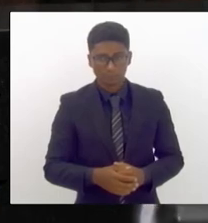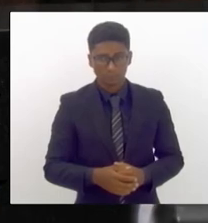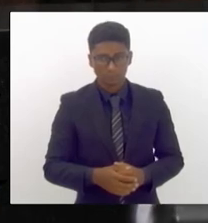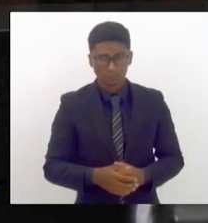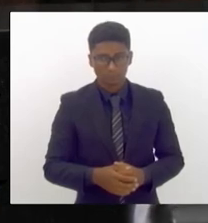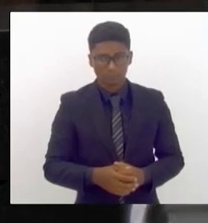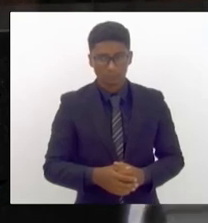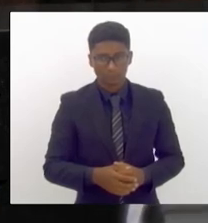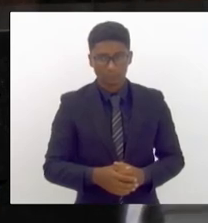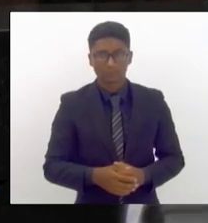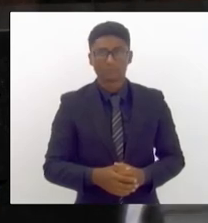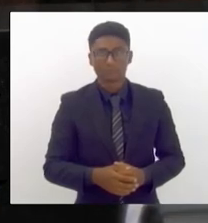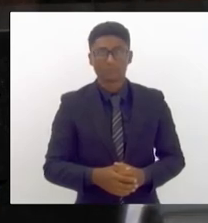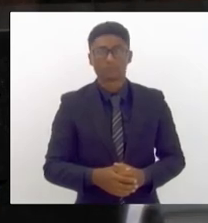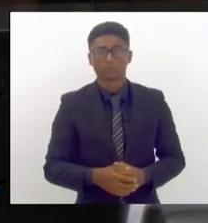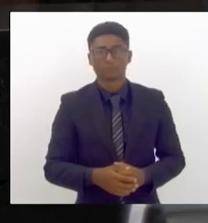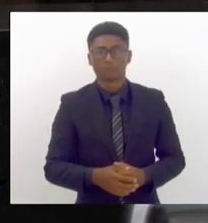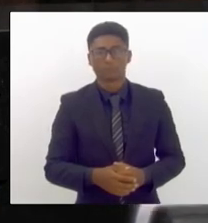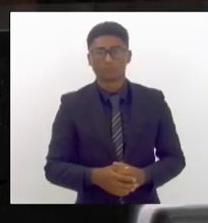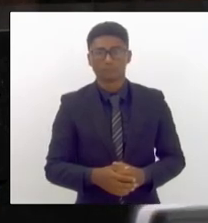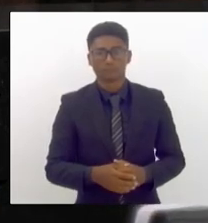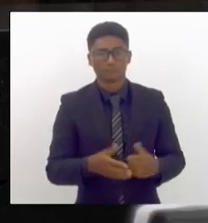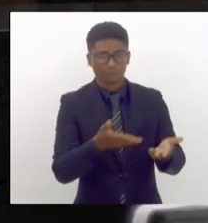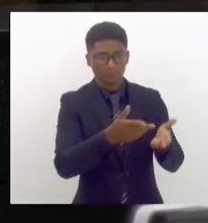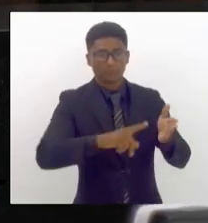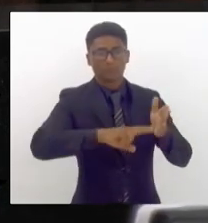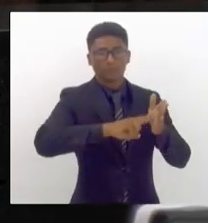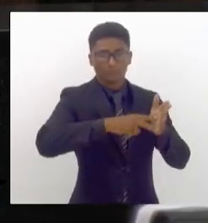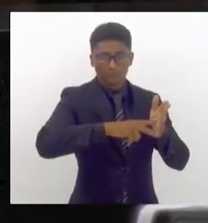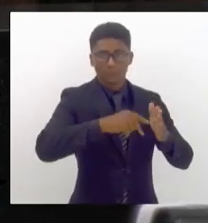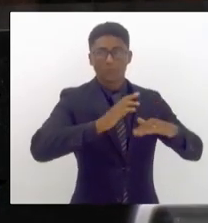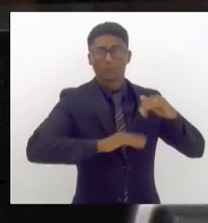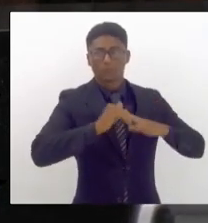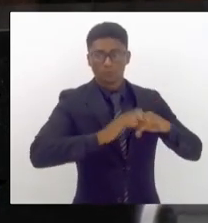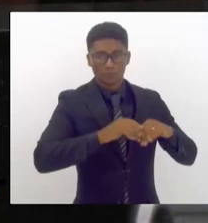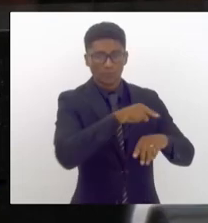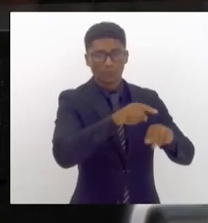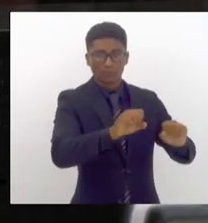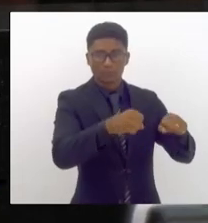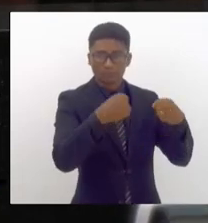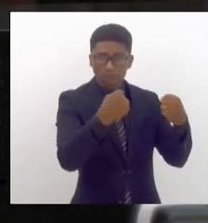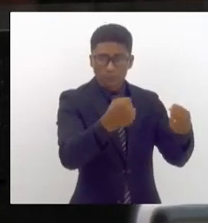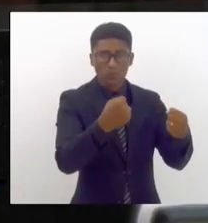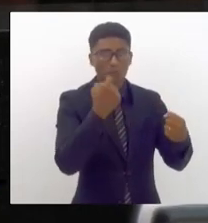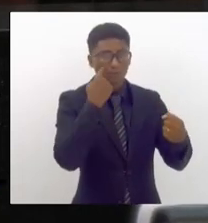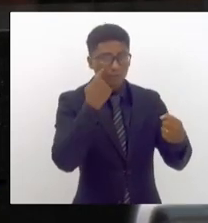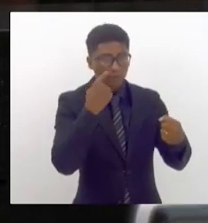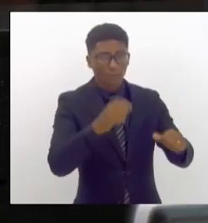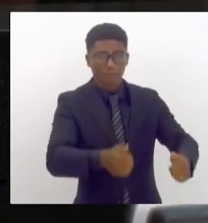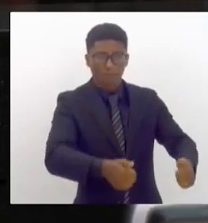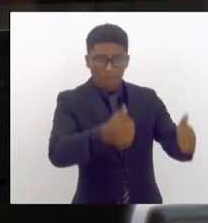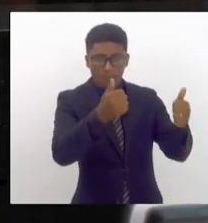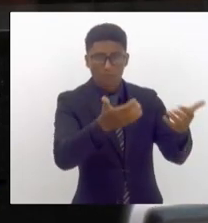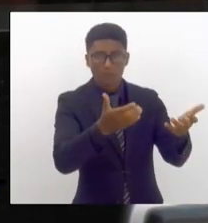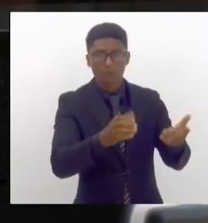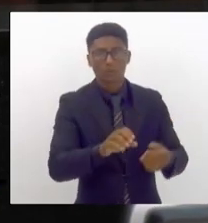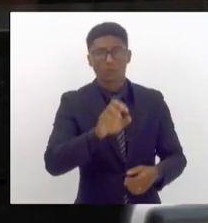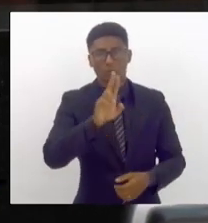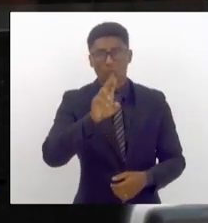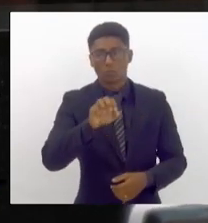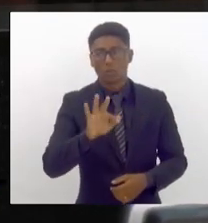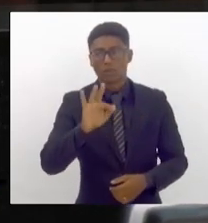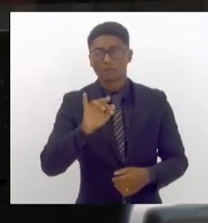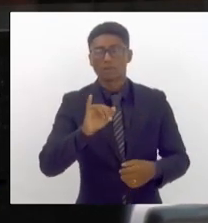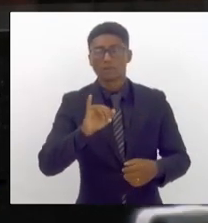benefícios para a categoria de profissionais das instituições o ENF e